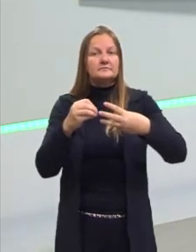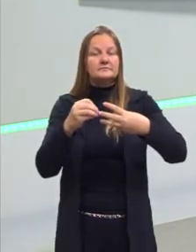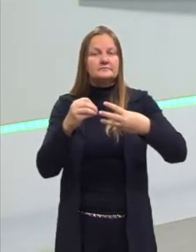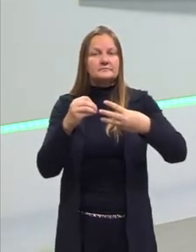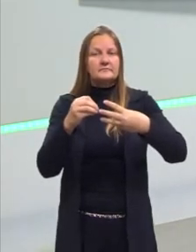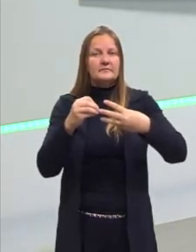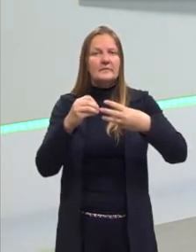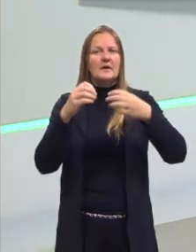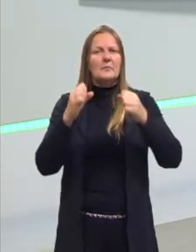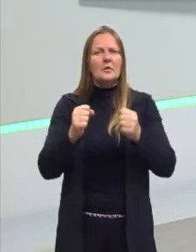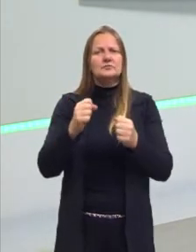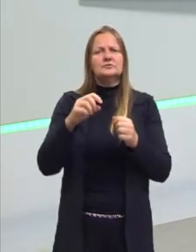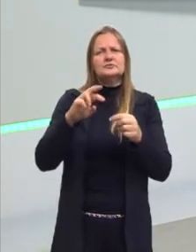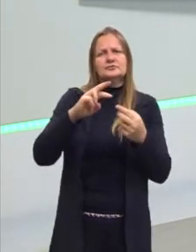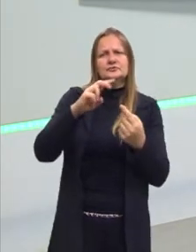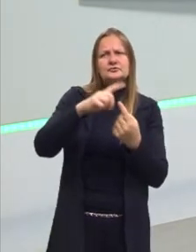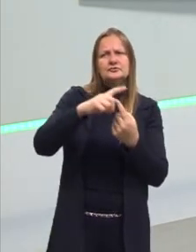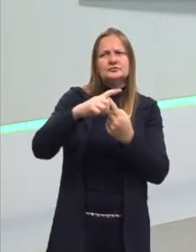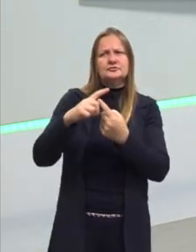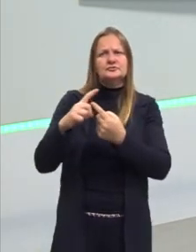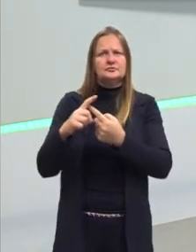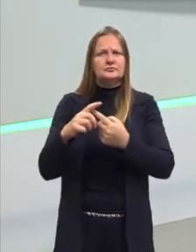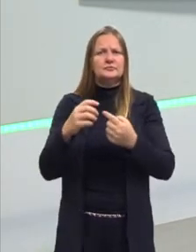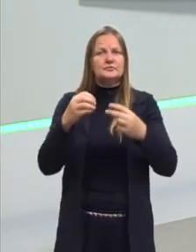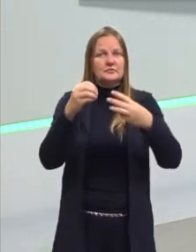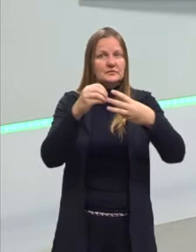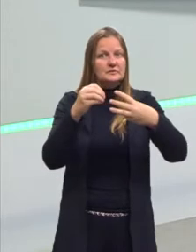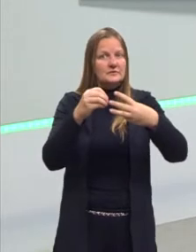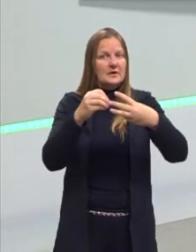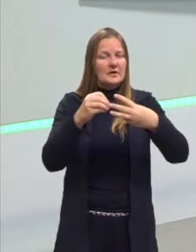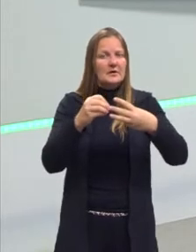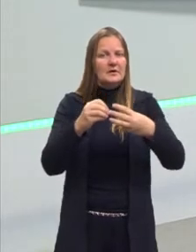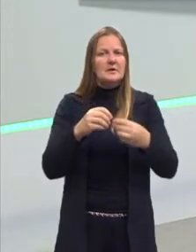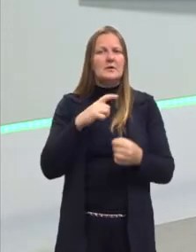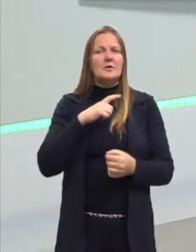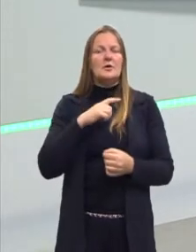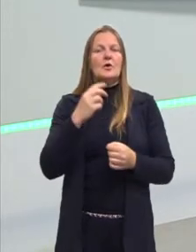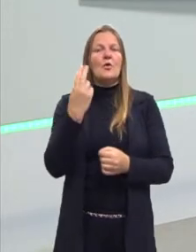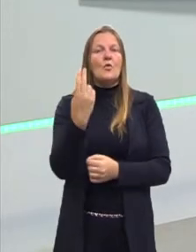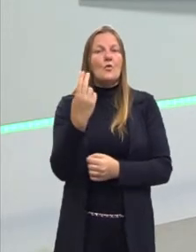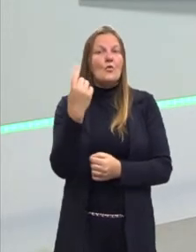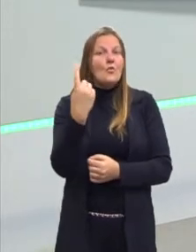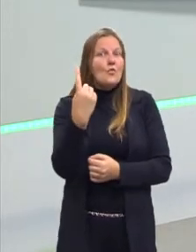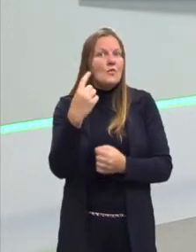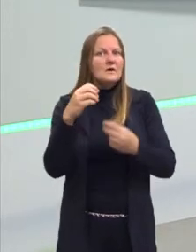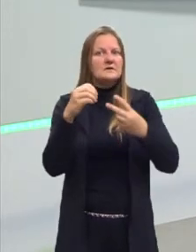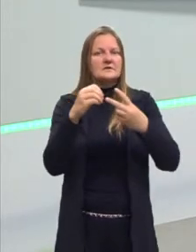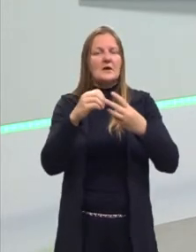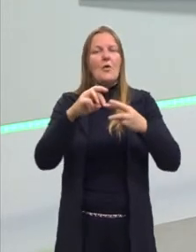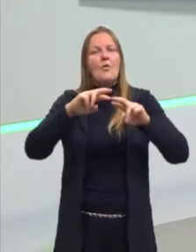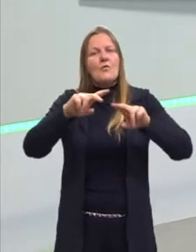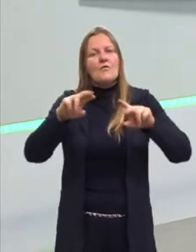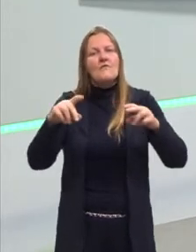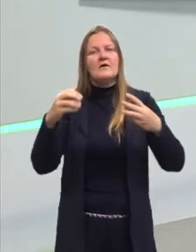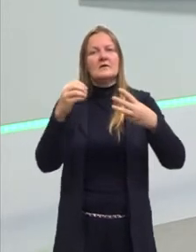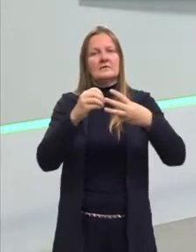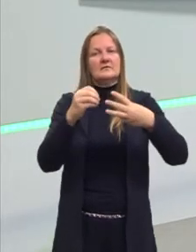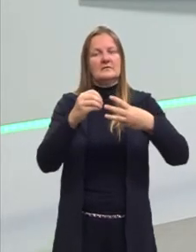podem ser eucariontes, procariontes. Os indivíduos podem ser unicelulares ou pluricelulares.